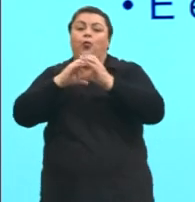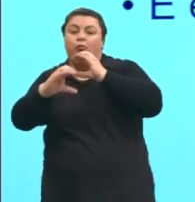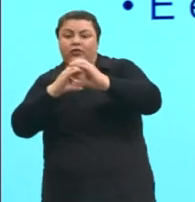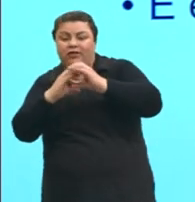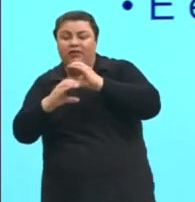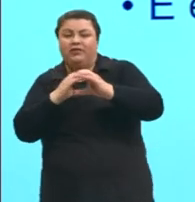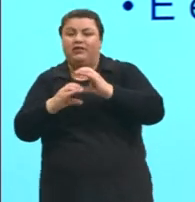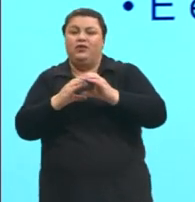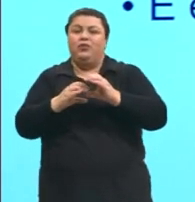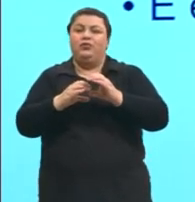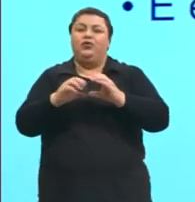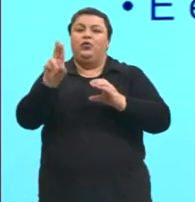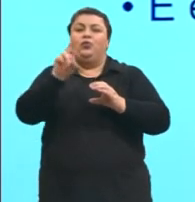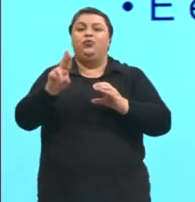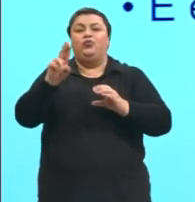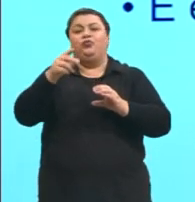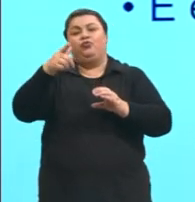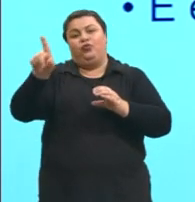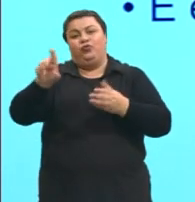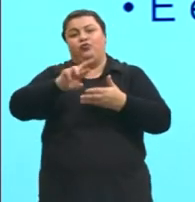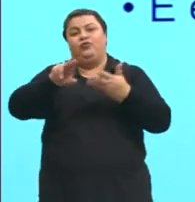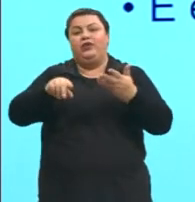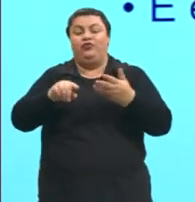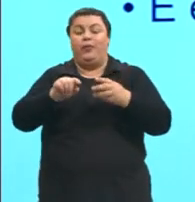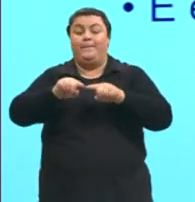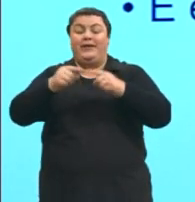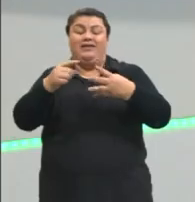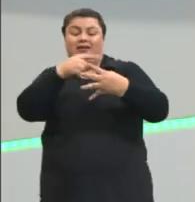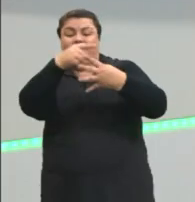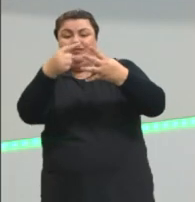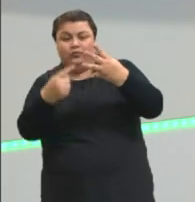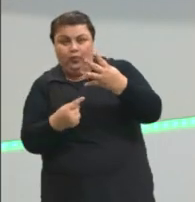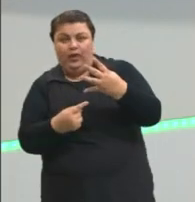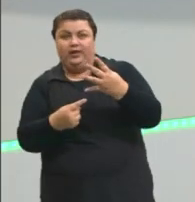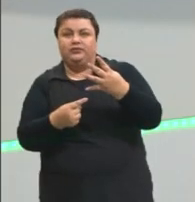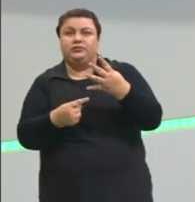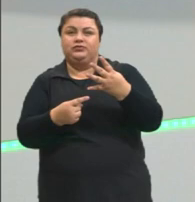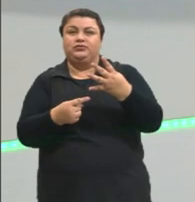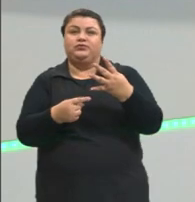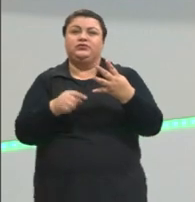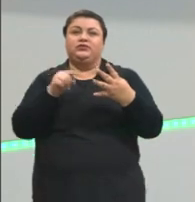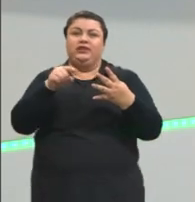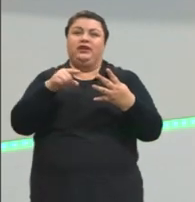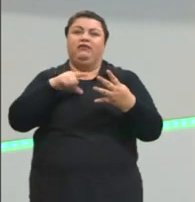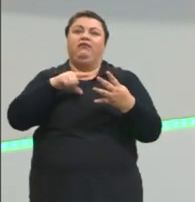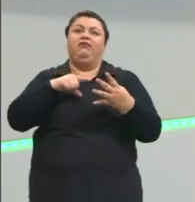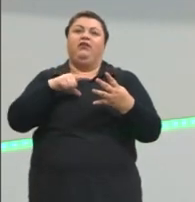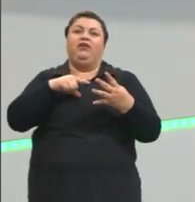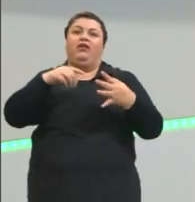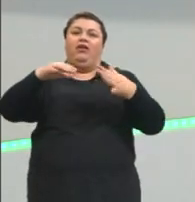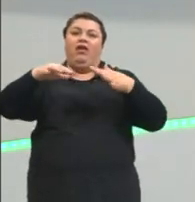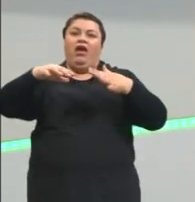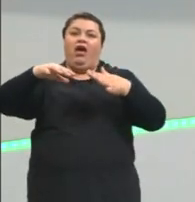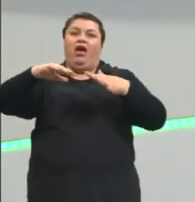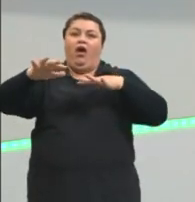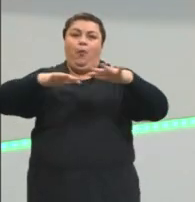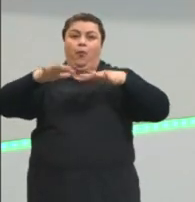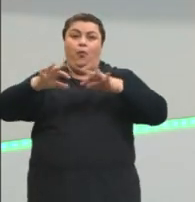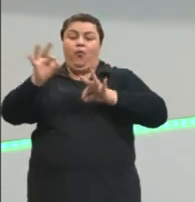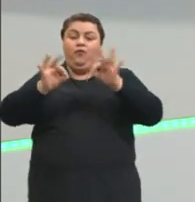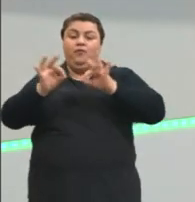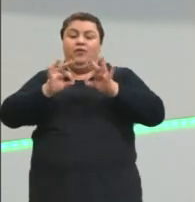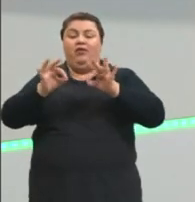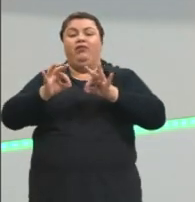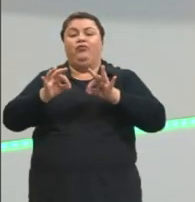só vocais. Mas esses quatro elementos nos comprovariam que a dança das abelhas não é, de fato,